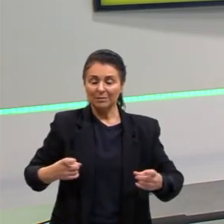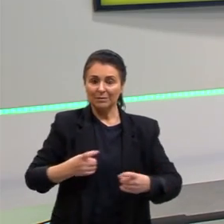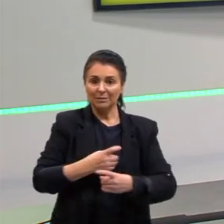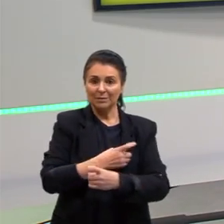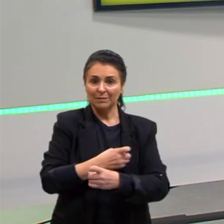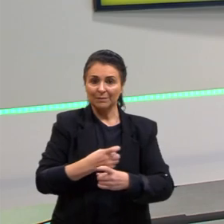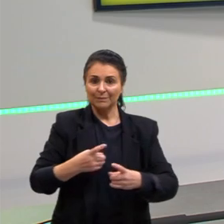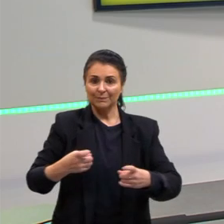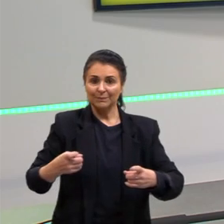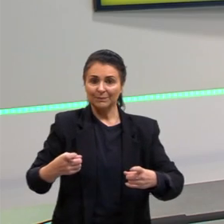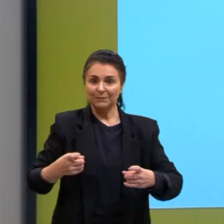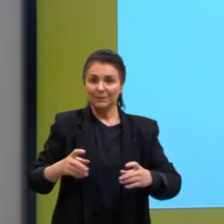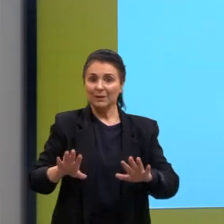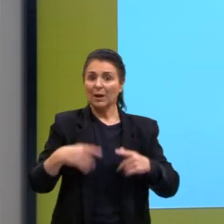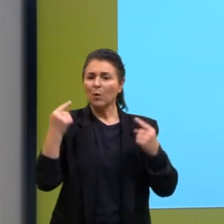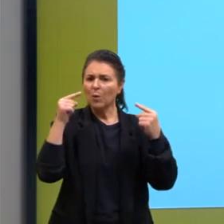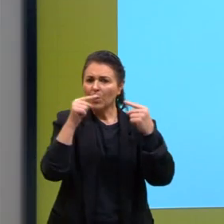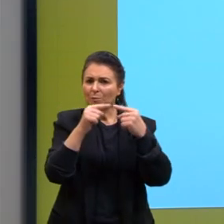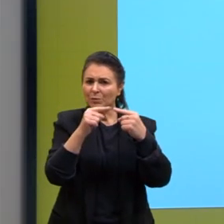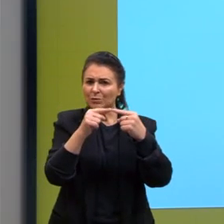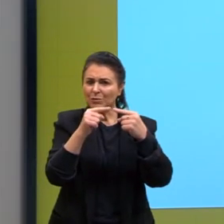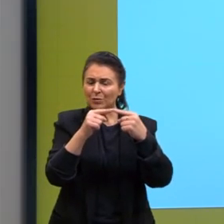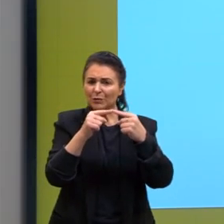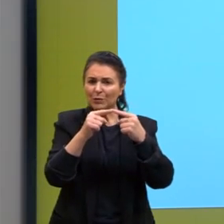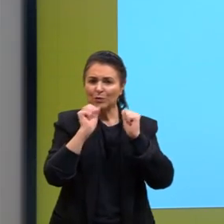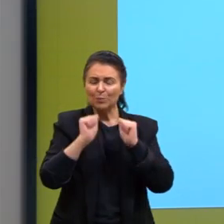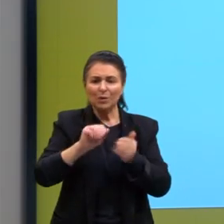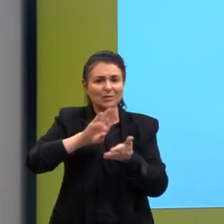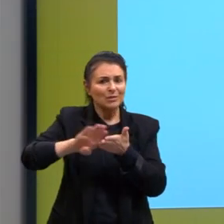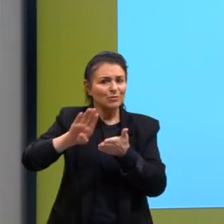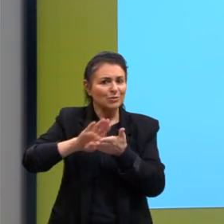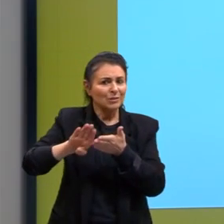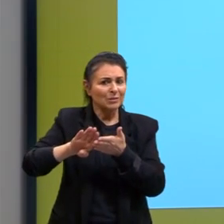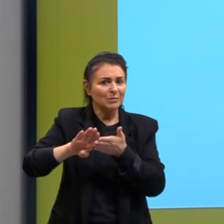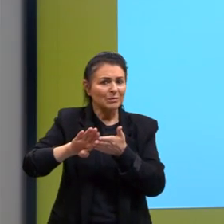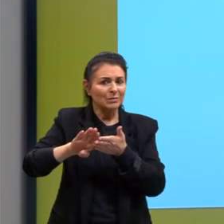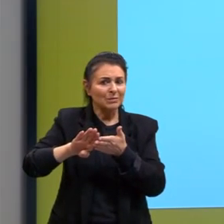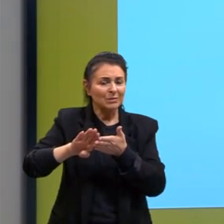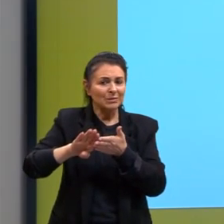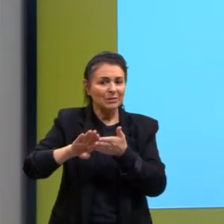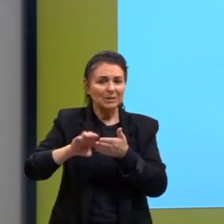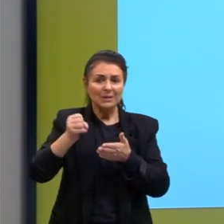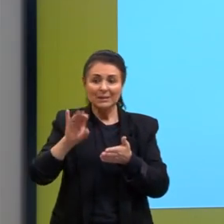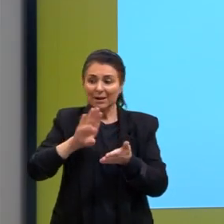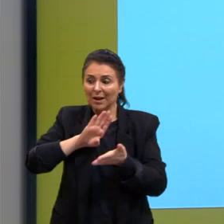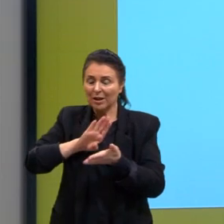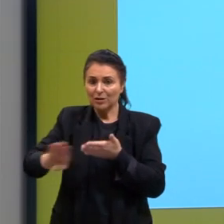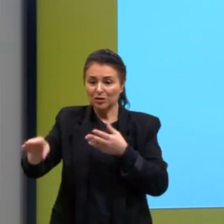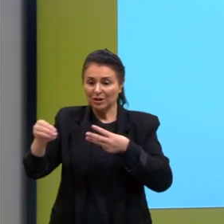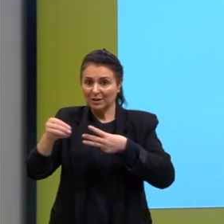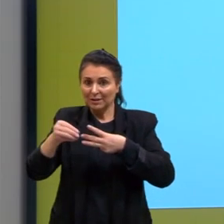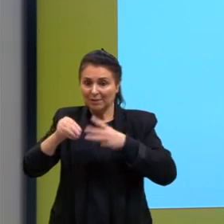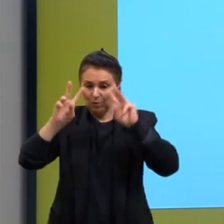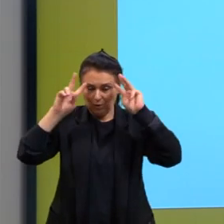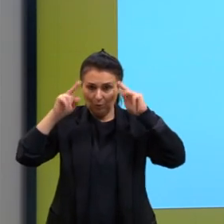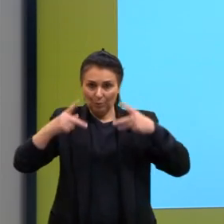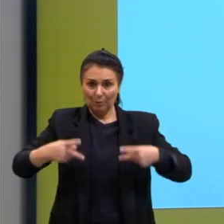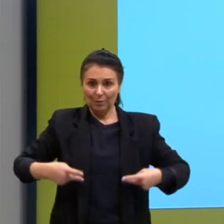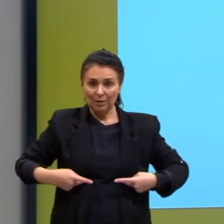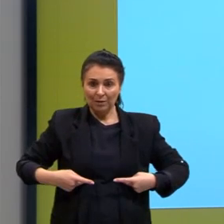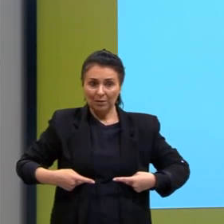Então, aqui, de onde é que pode ser tirado esse fragmento de DNA? Se é retirado da célula humana,